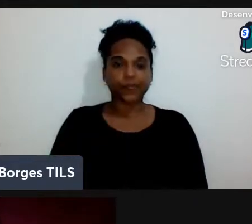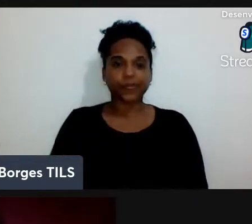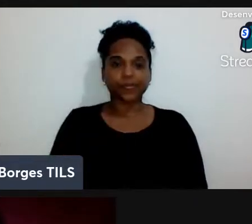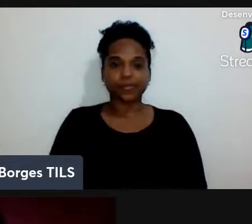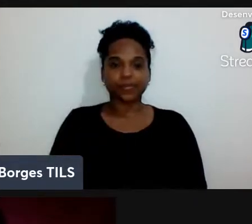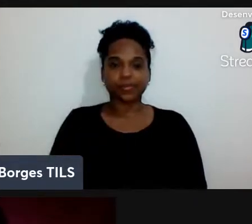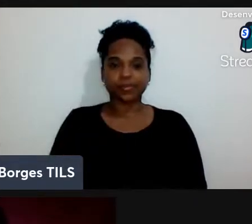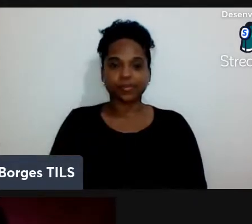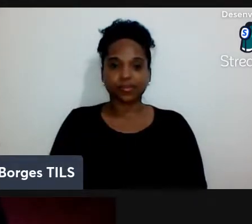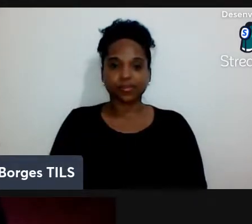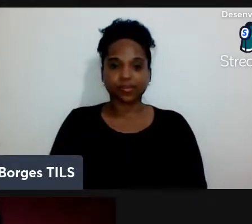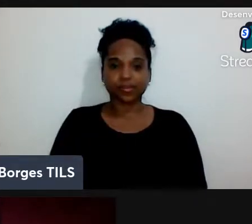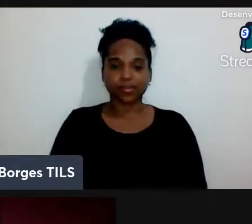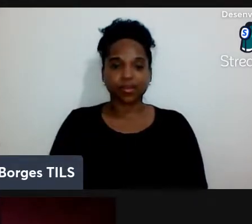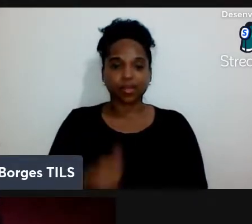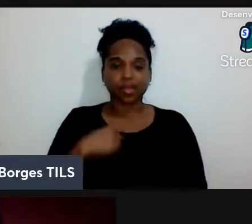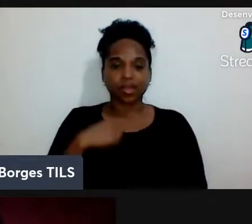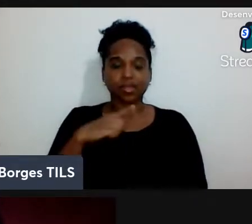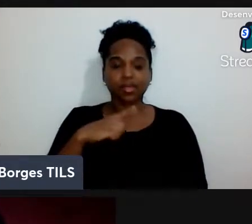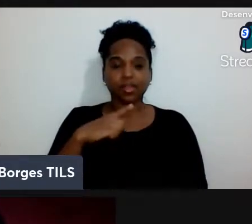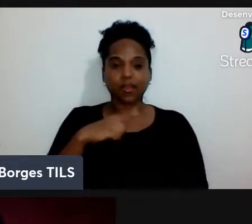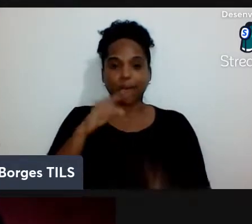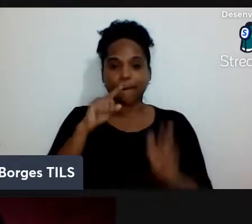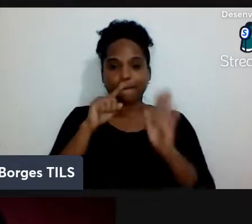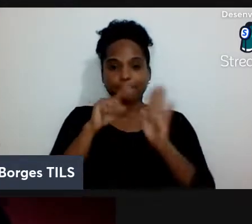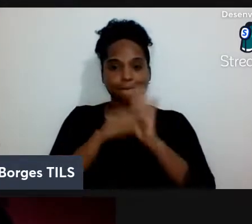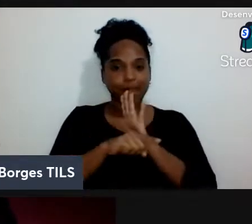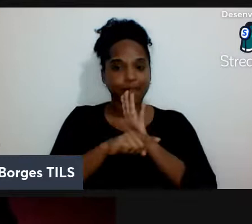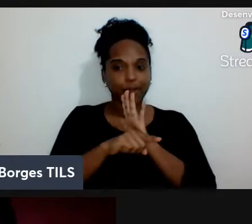Rafael tem uma pergunta que na verdade